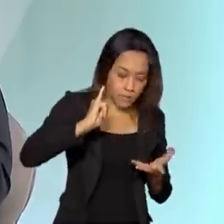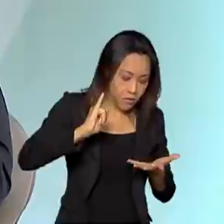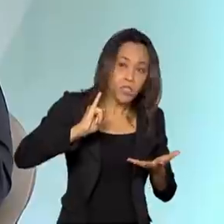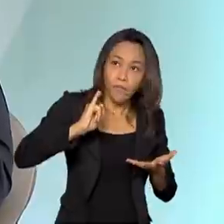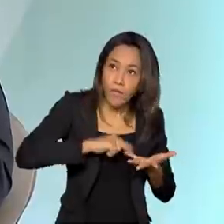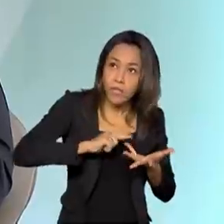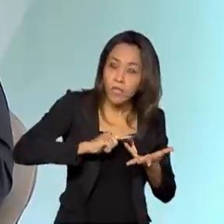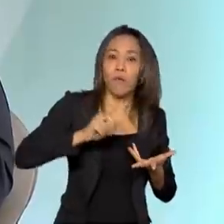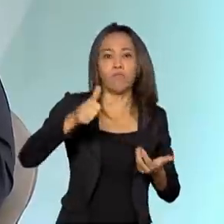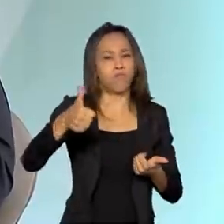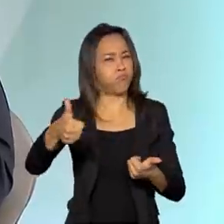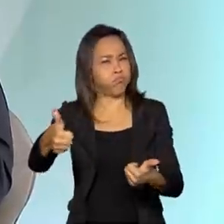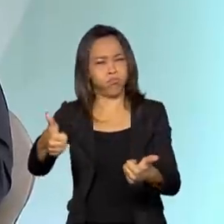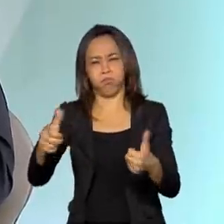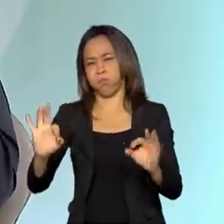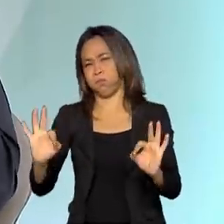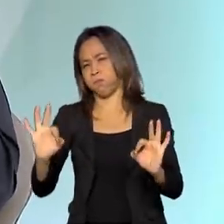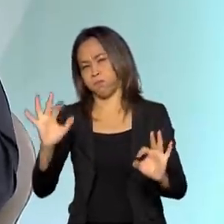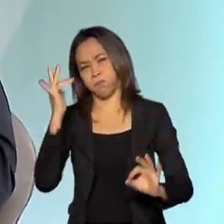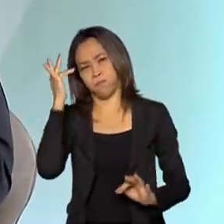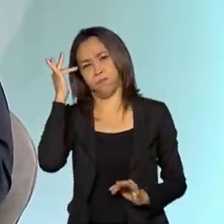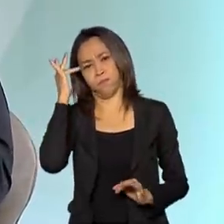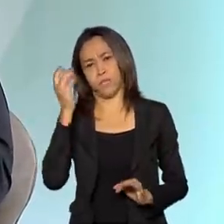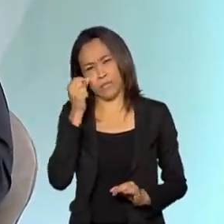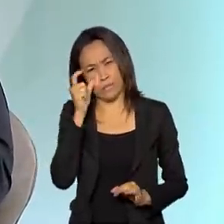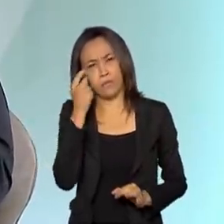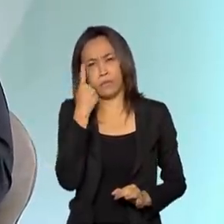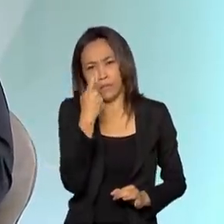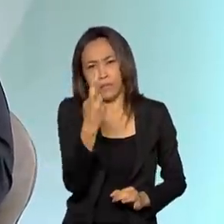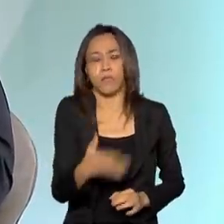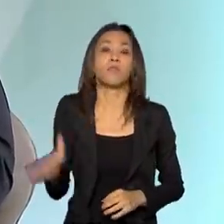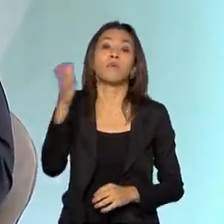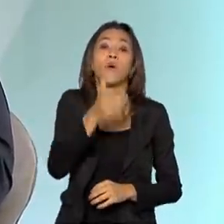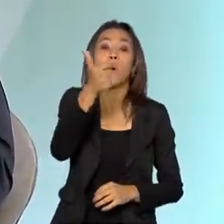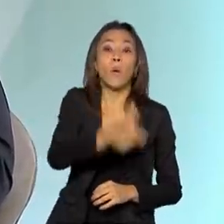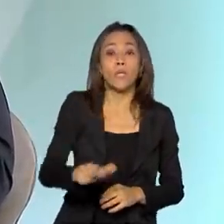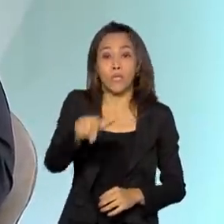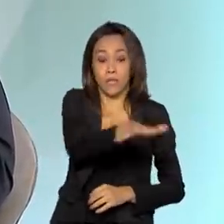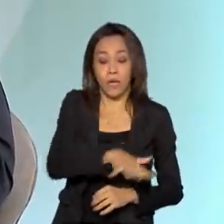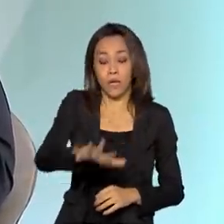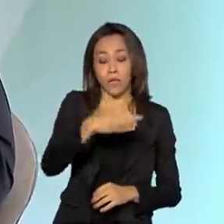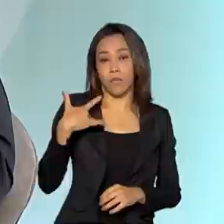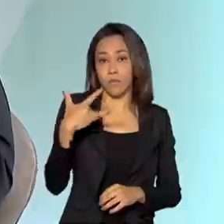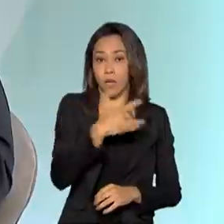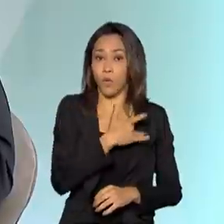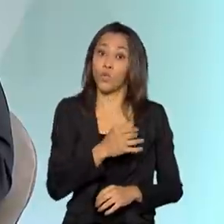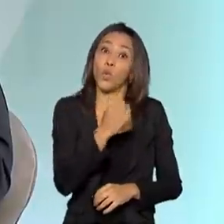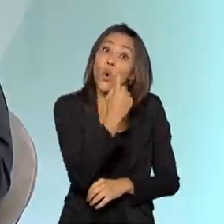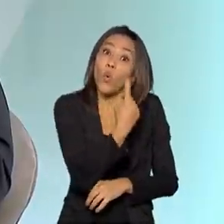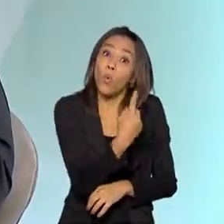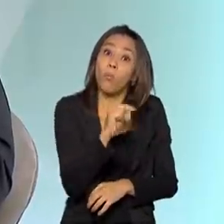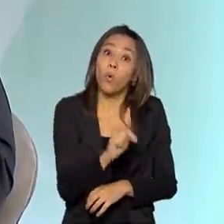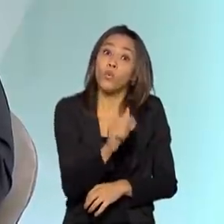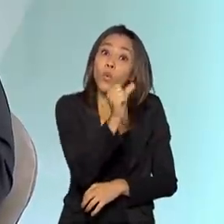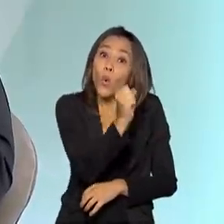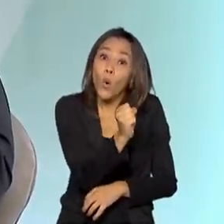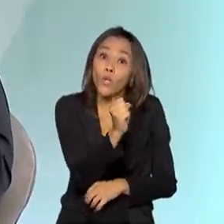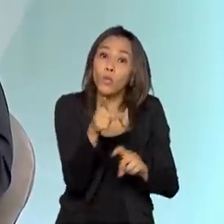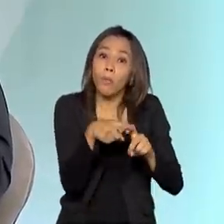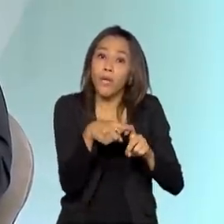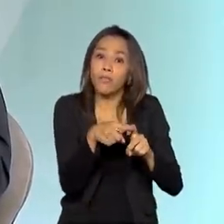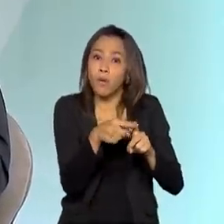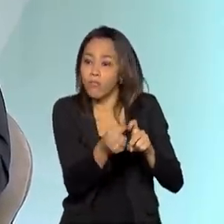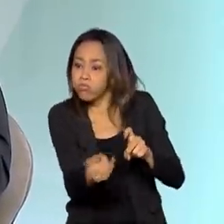abre uma janela de oportunidades interessantes. Por exemplo, saúde. O Brasil tem 1,8 médicos para cada 100 mil habitantes.